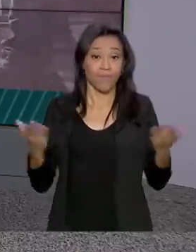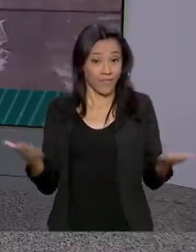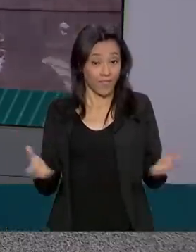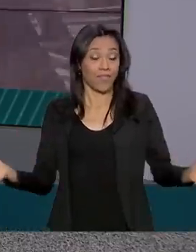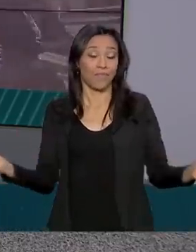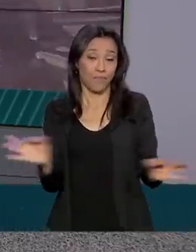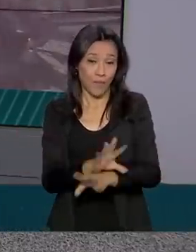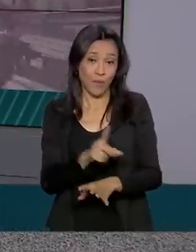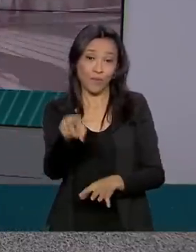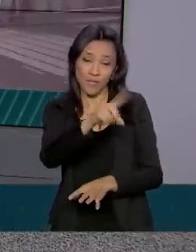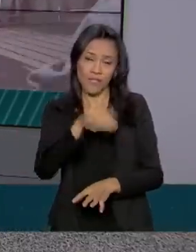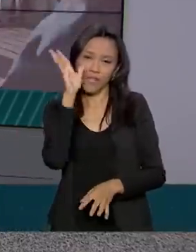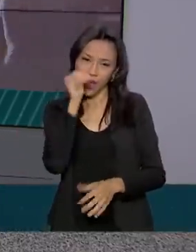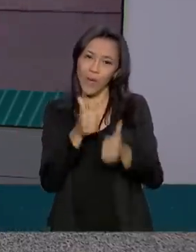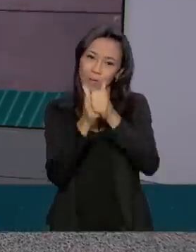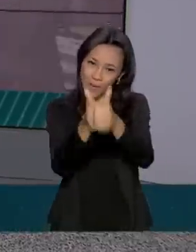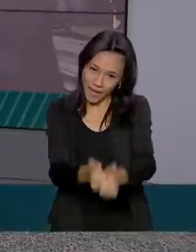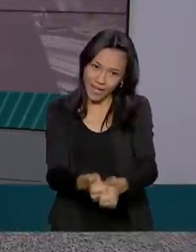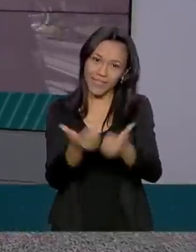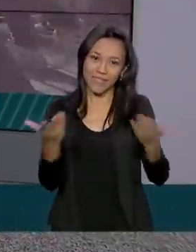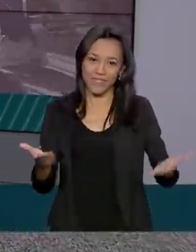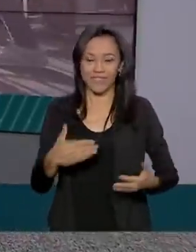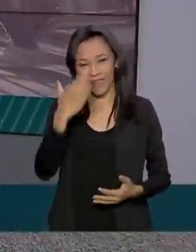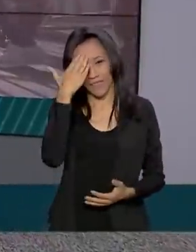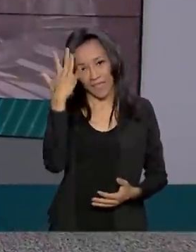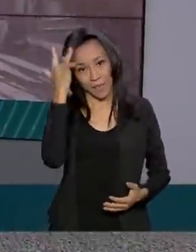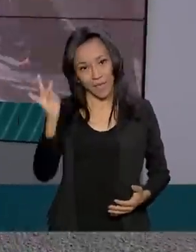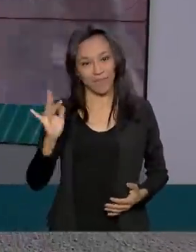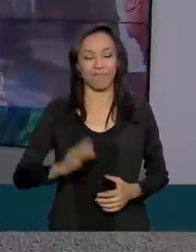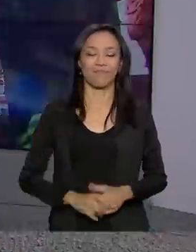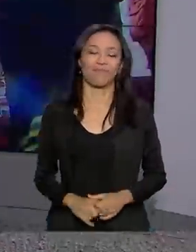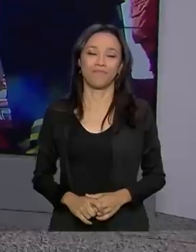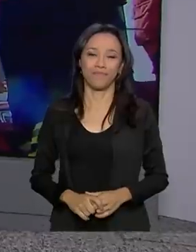fica por aqui, nos acompanhe também pelas redes sociais. Até amanhã!